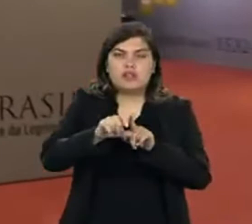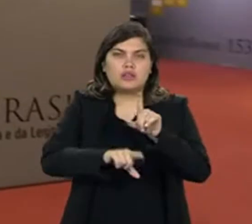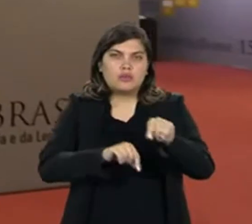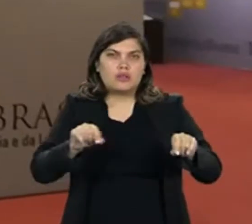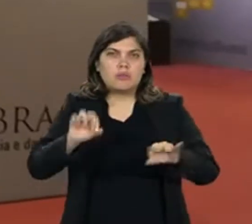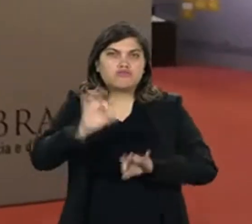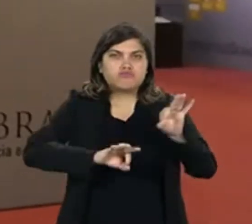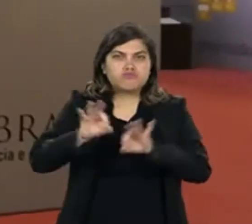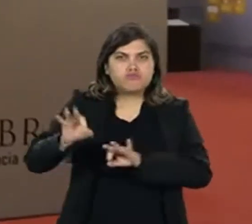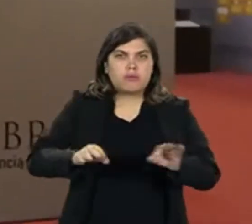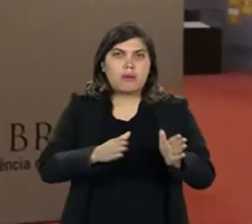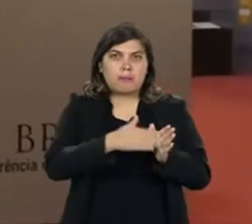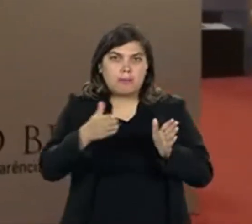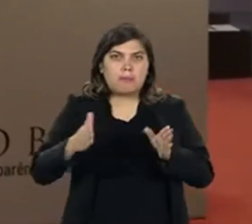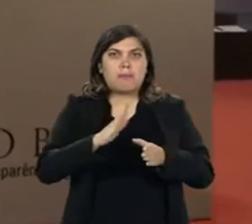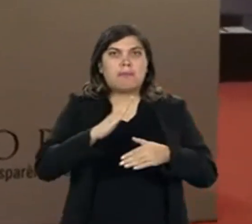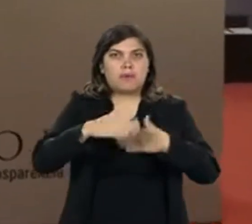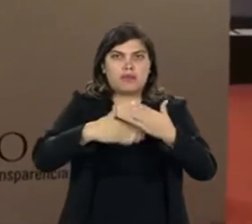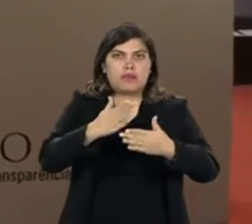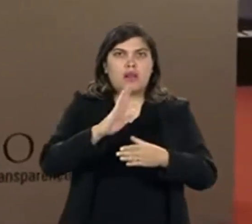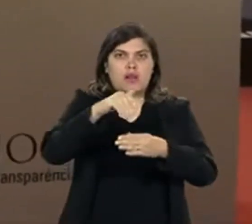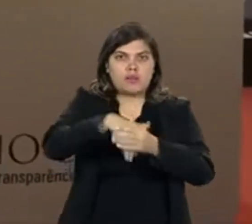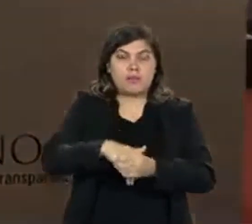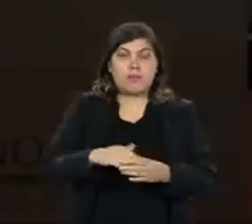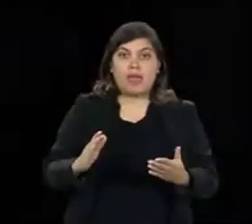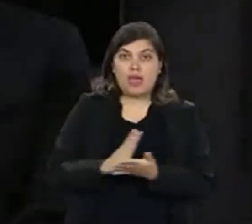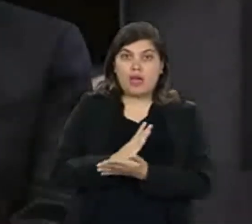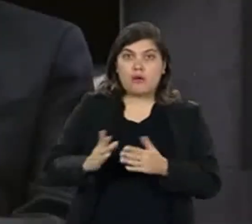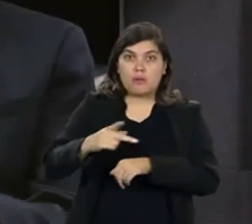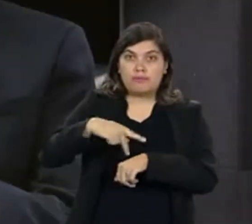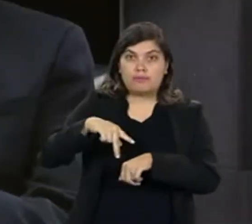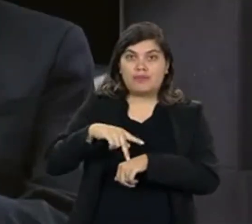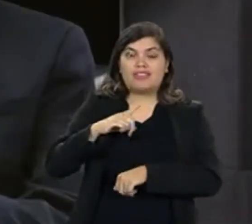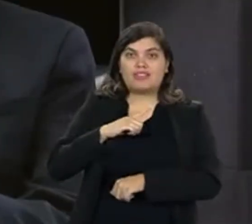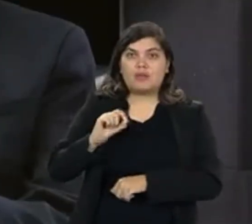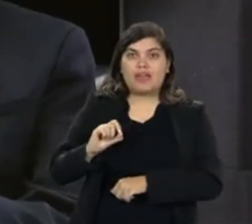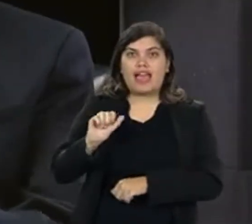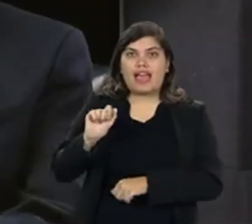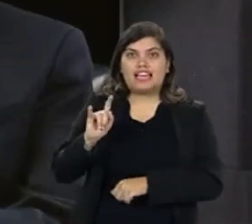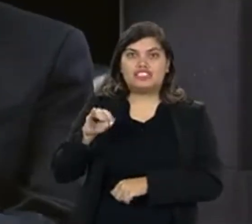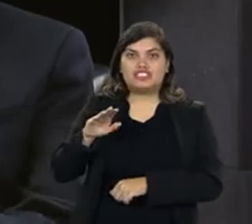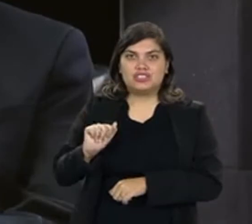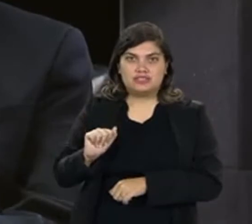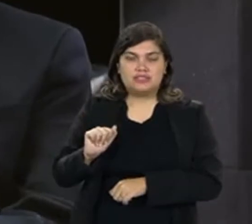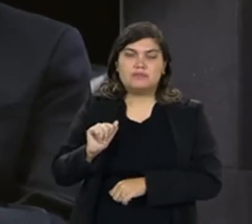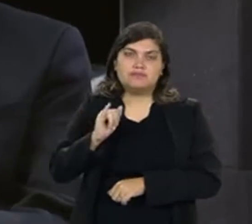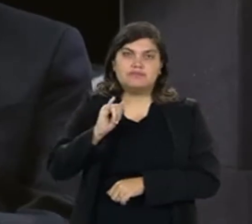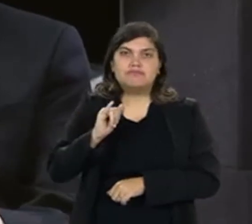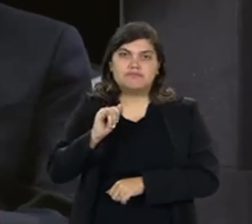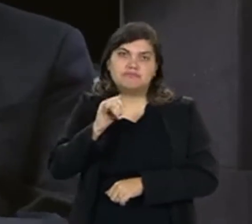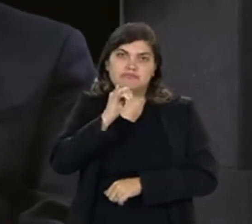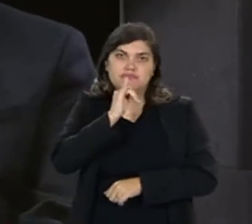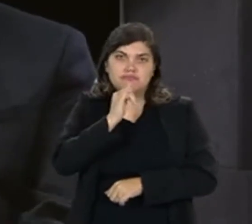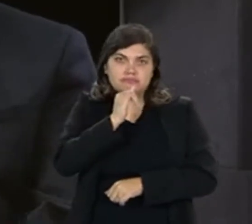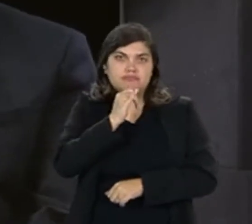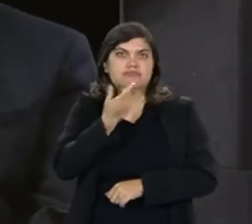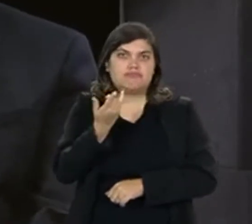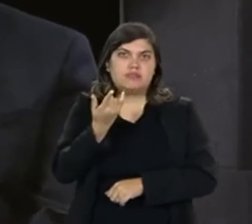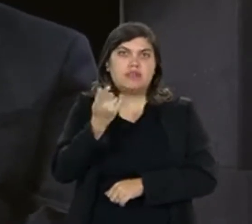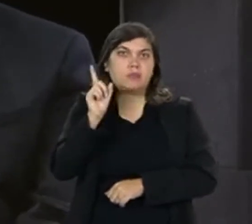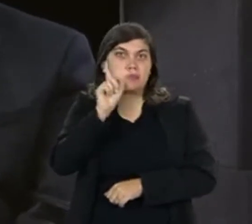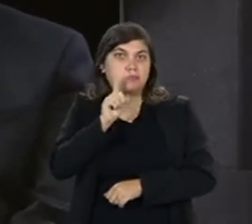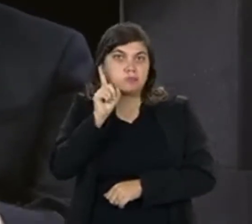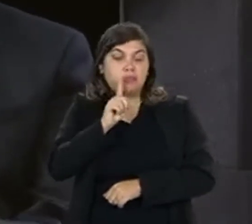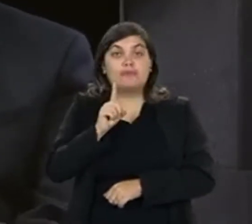escolheu para coordenar o processo eleitoral. Alguns países têm agências reguladoras, como no caso dos Estados